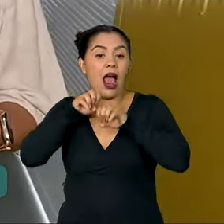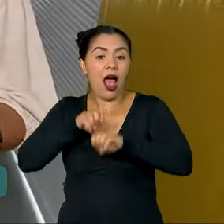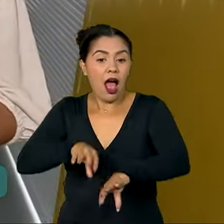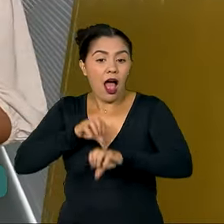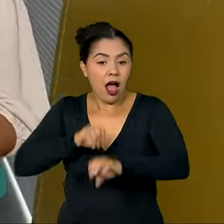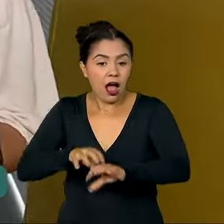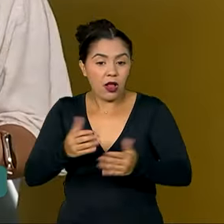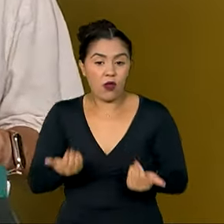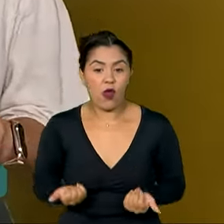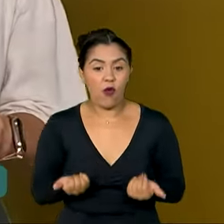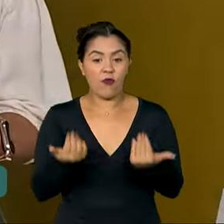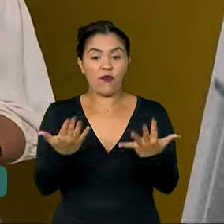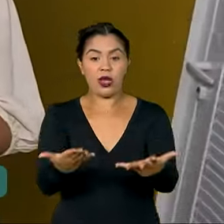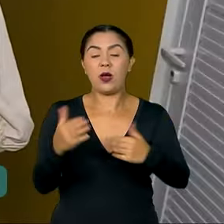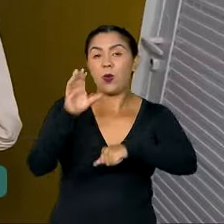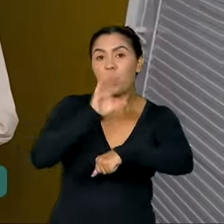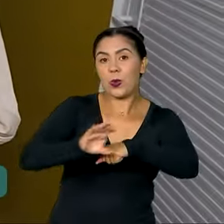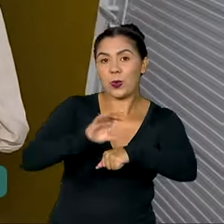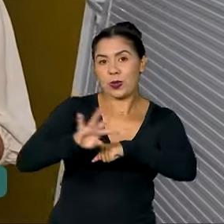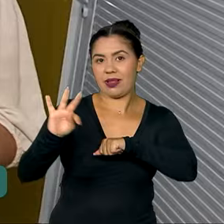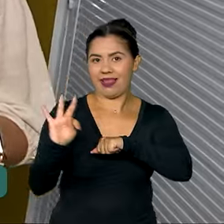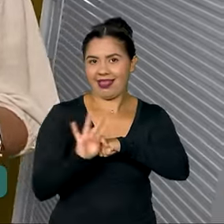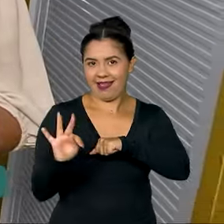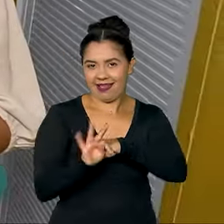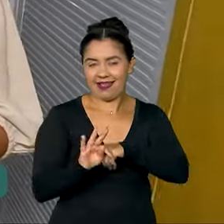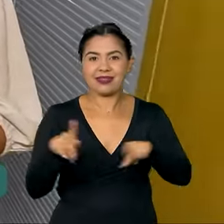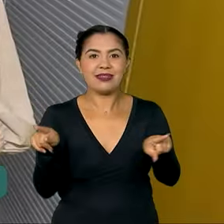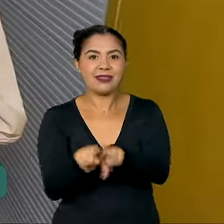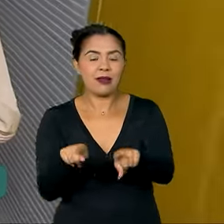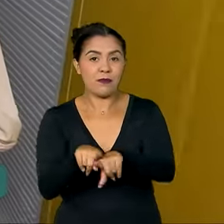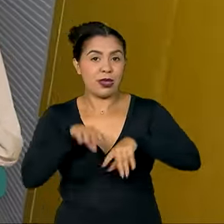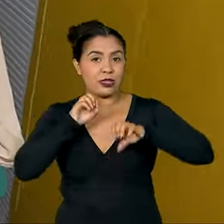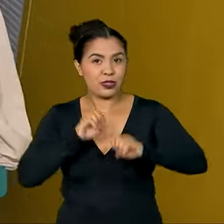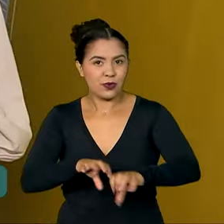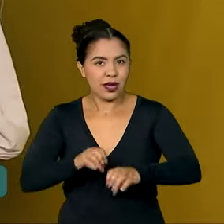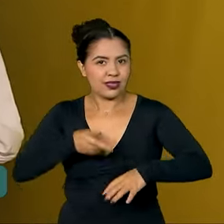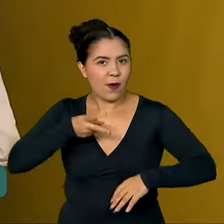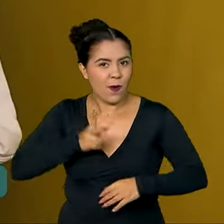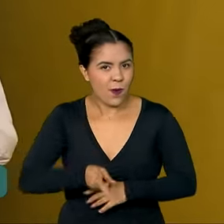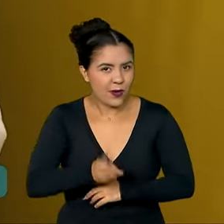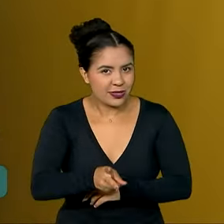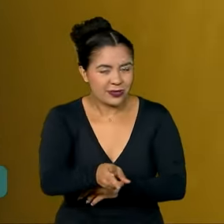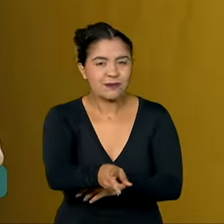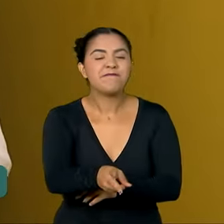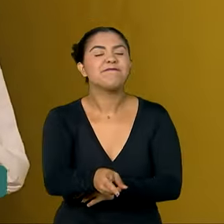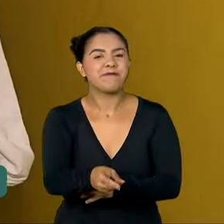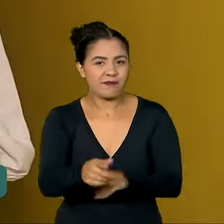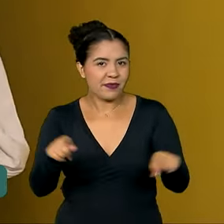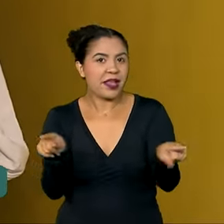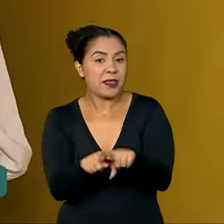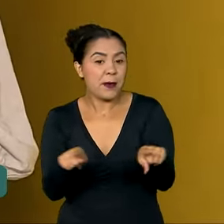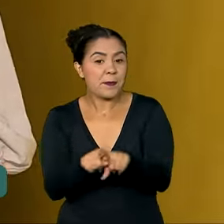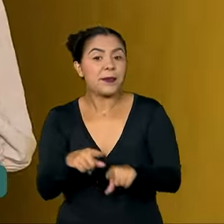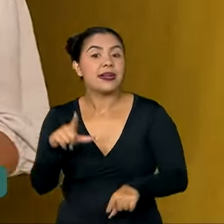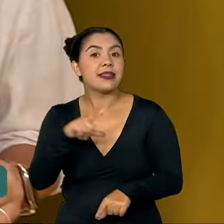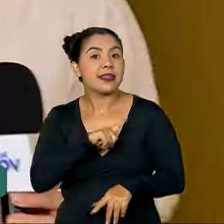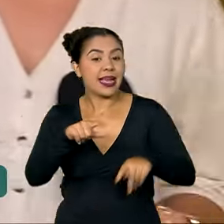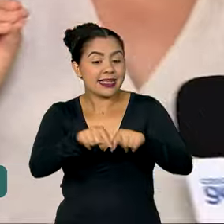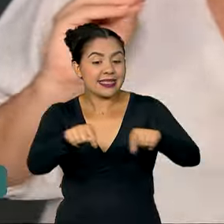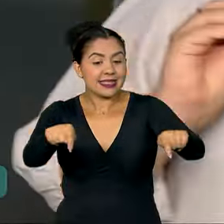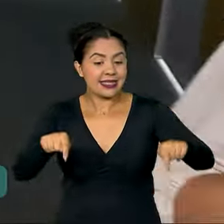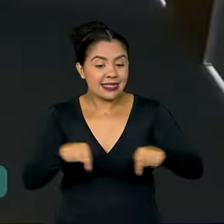onde serão oferecidos cursos técnicos e de educação continuada. Há também uma sala com